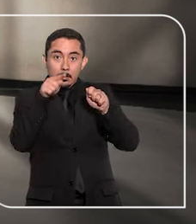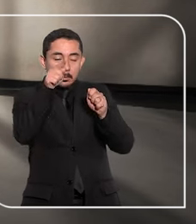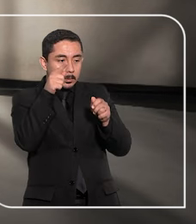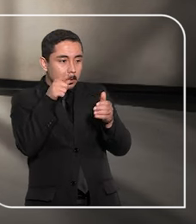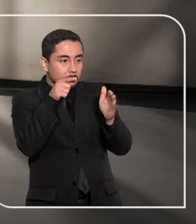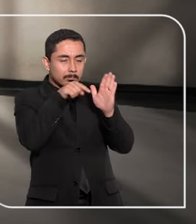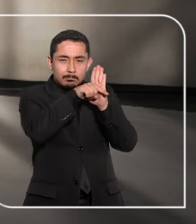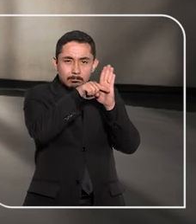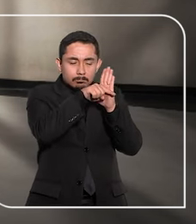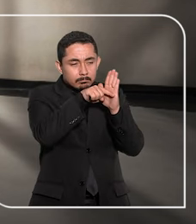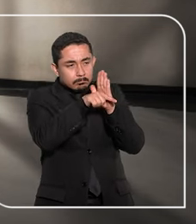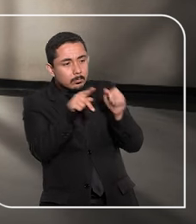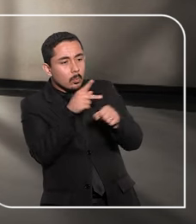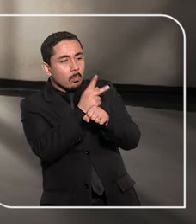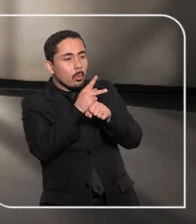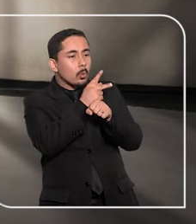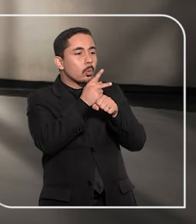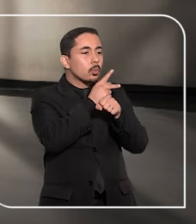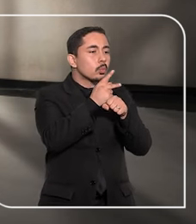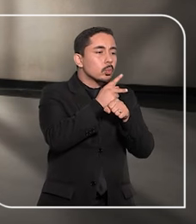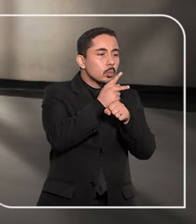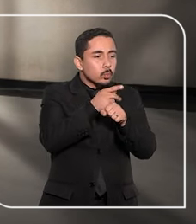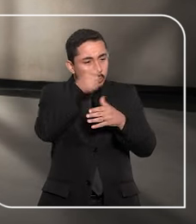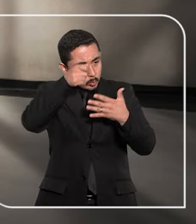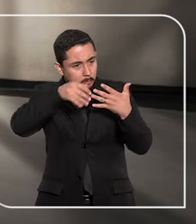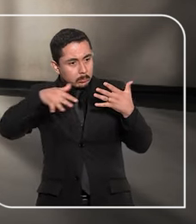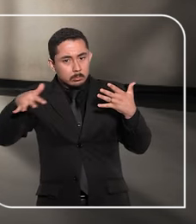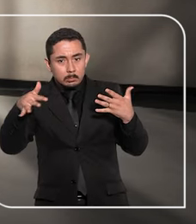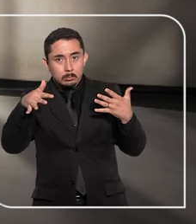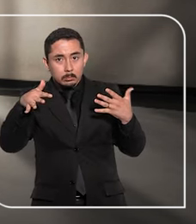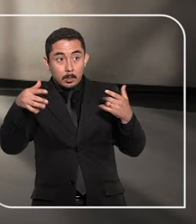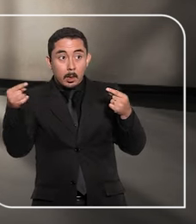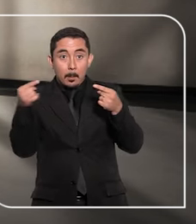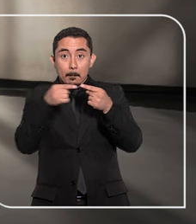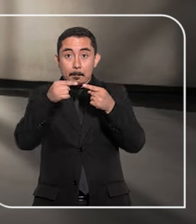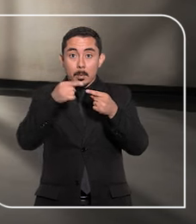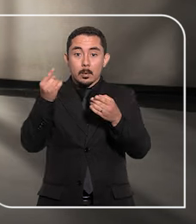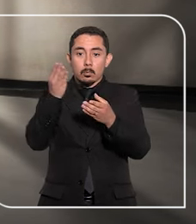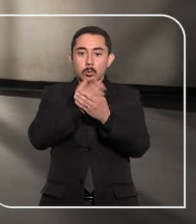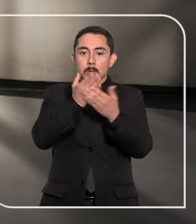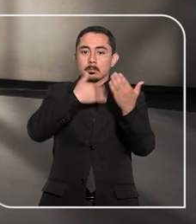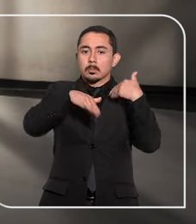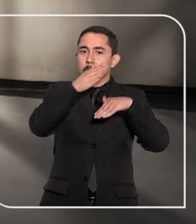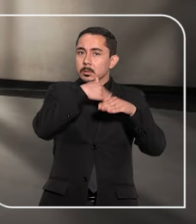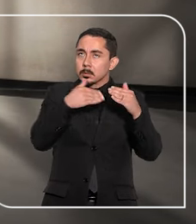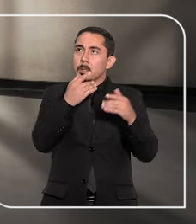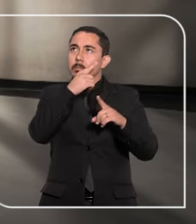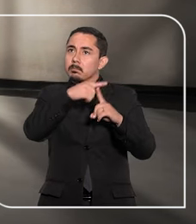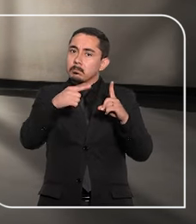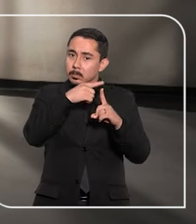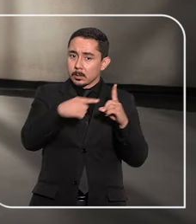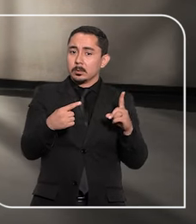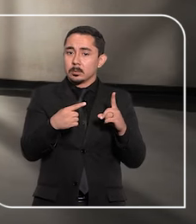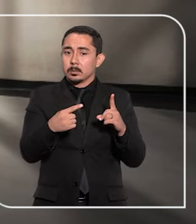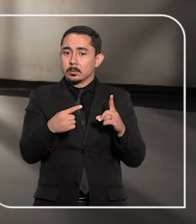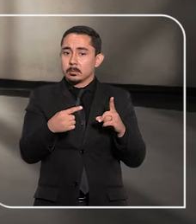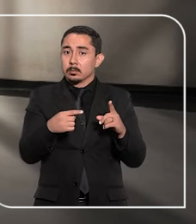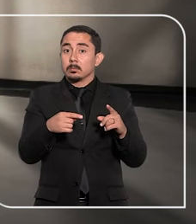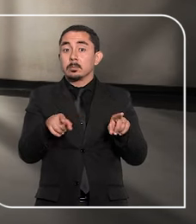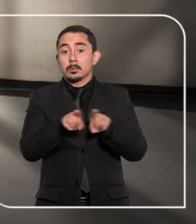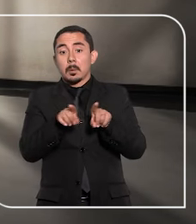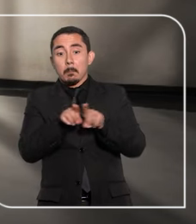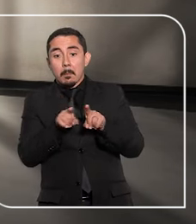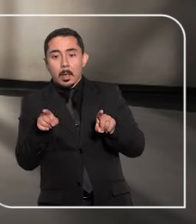jurisprudencial altamente assertiva ao mostrar casos semelhantes julgados pelo STJ com o resultado